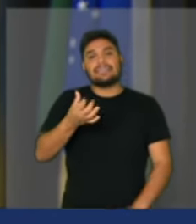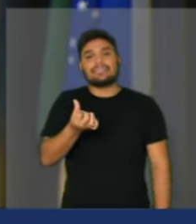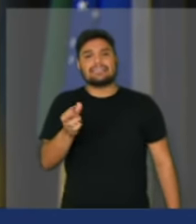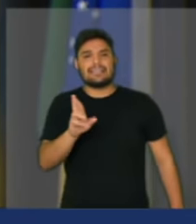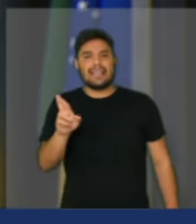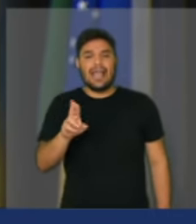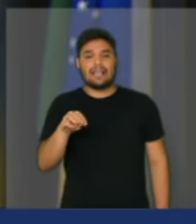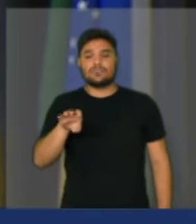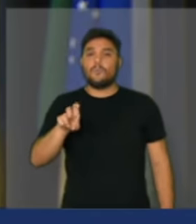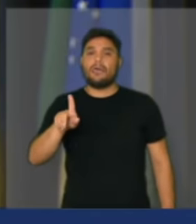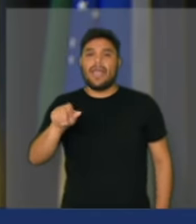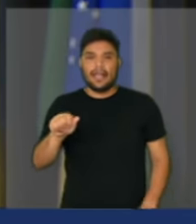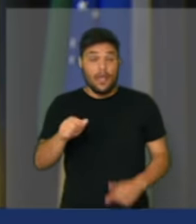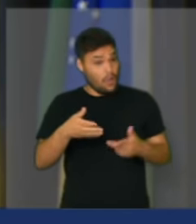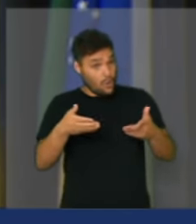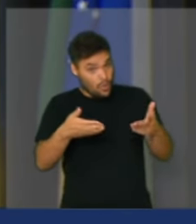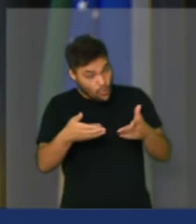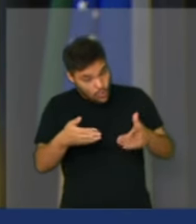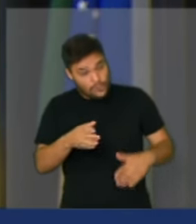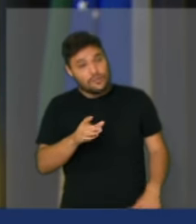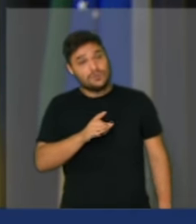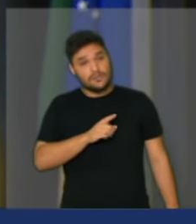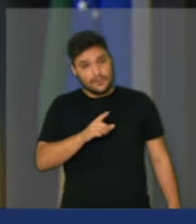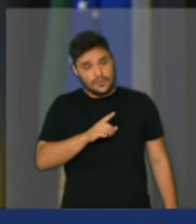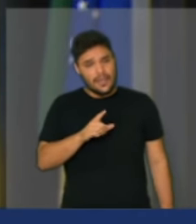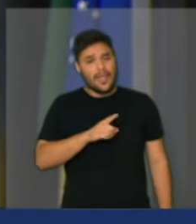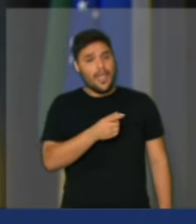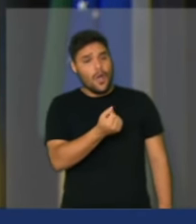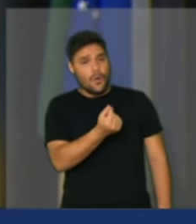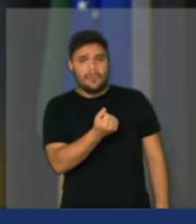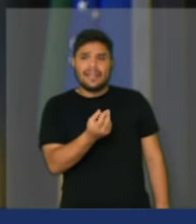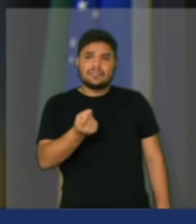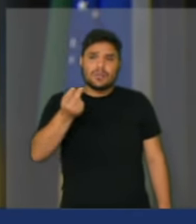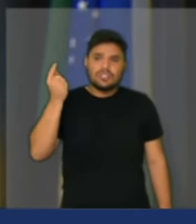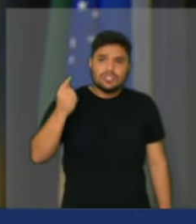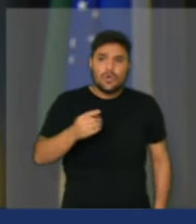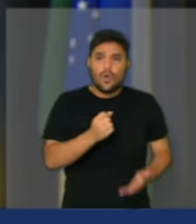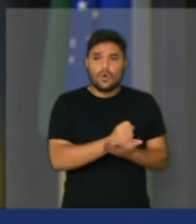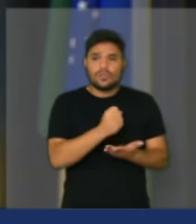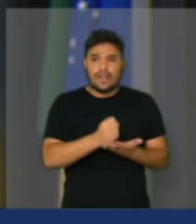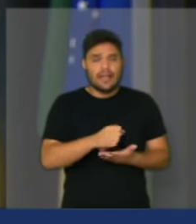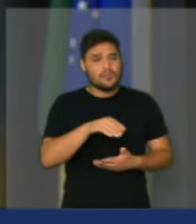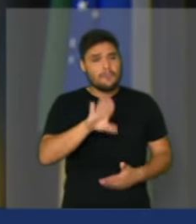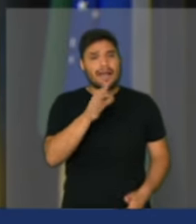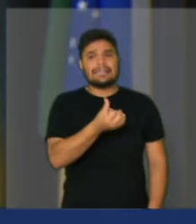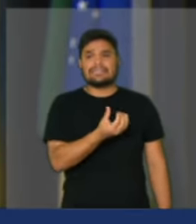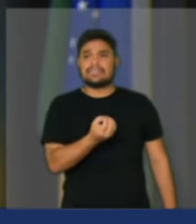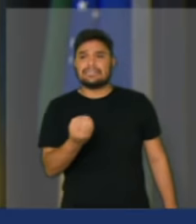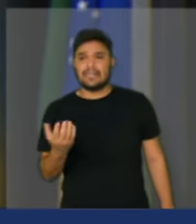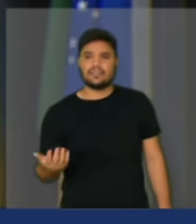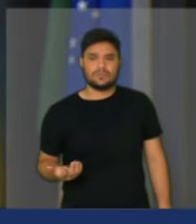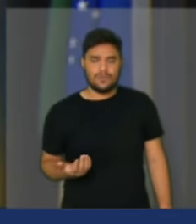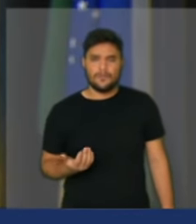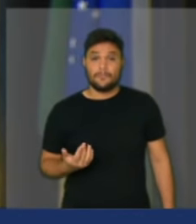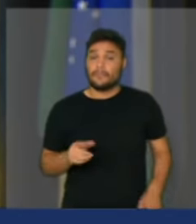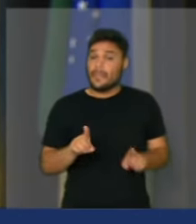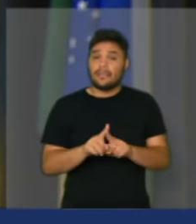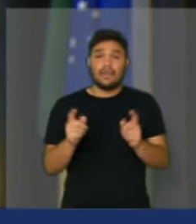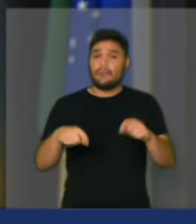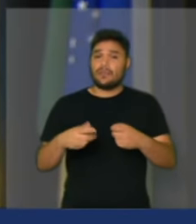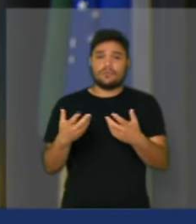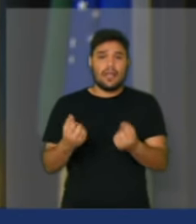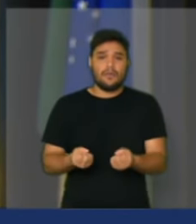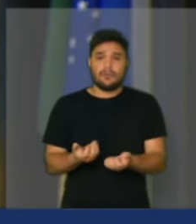enquanto que você hoje tem, nos preços antigos, contratos de mais de 600. Como também é inadmissível se